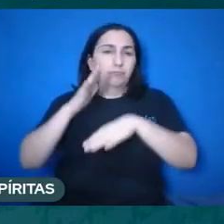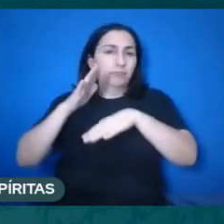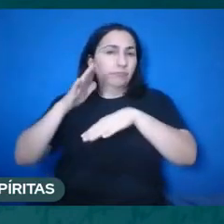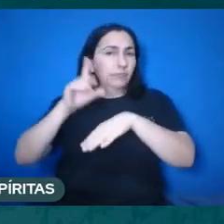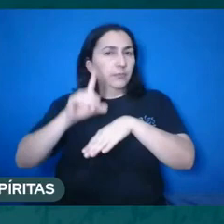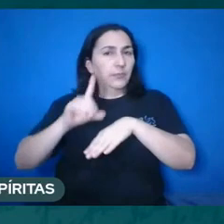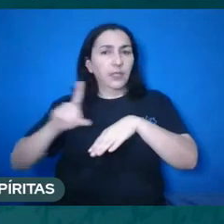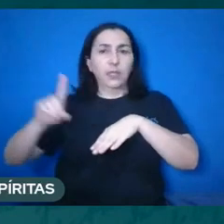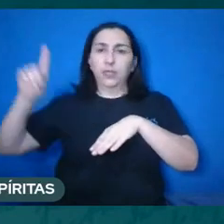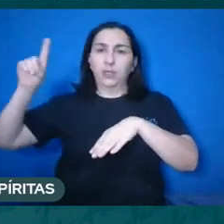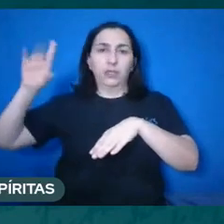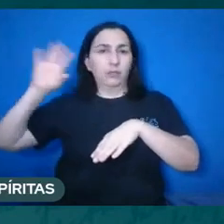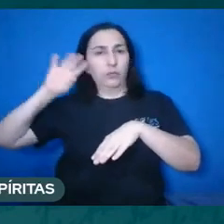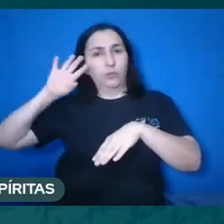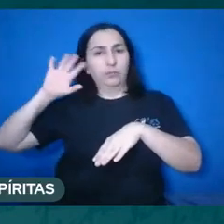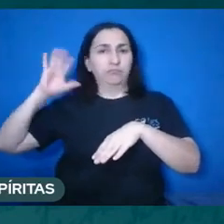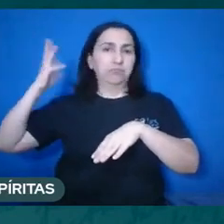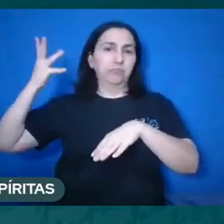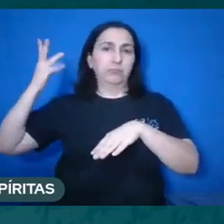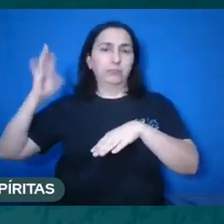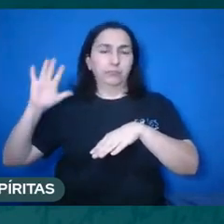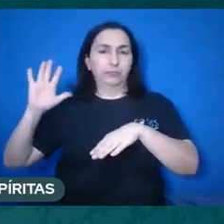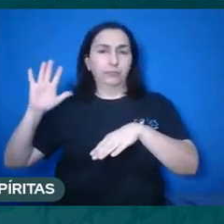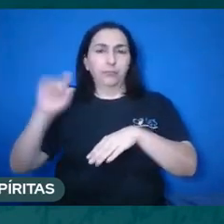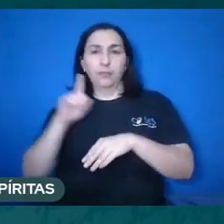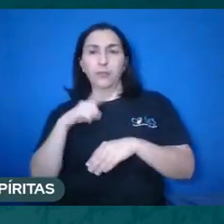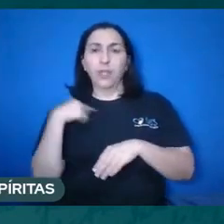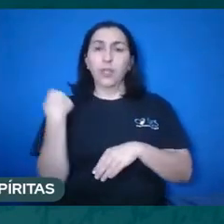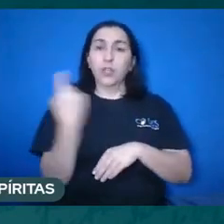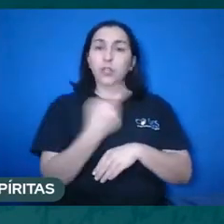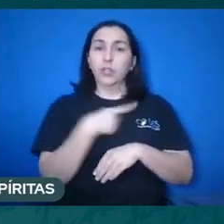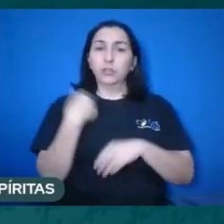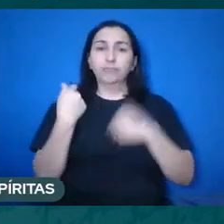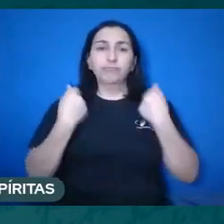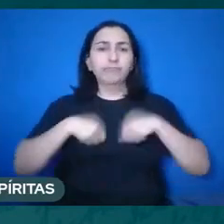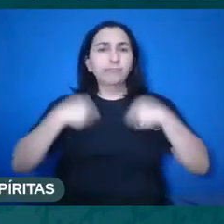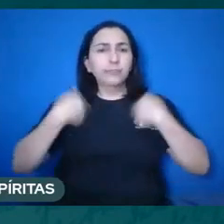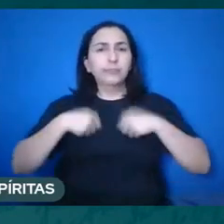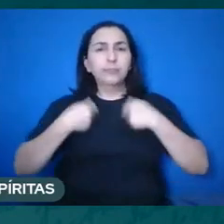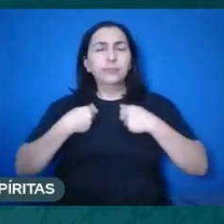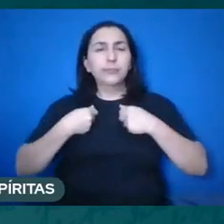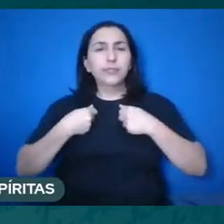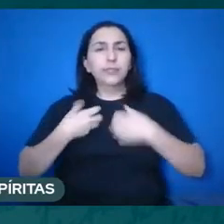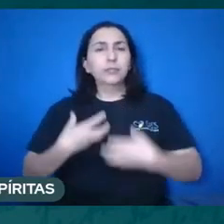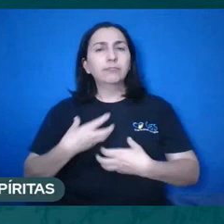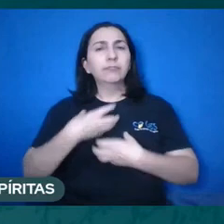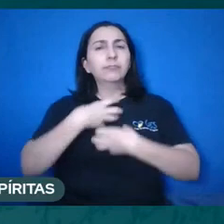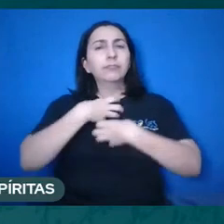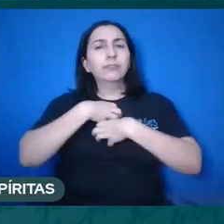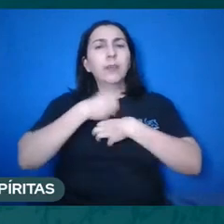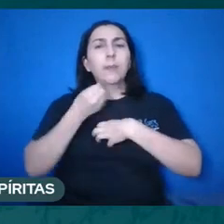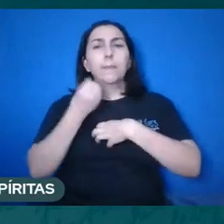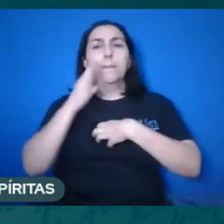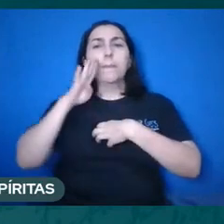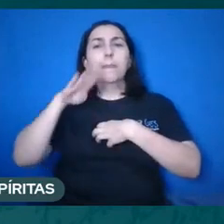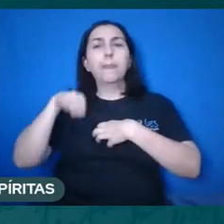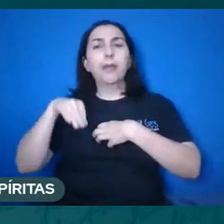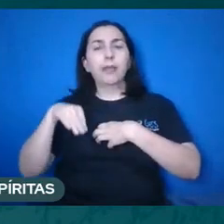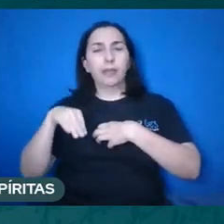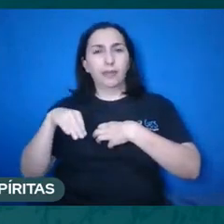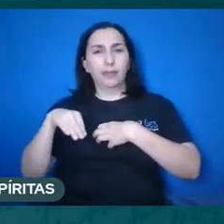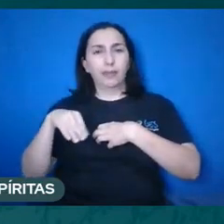precisa estar bem conosco mesmos, estarmos em equilíbrio, nós